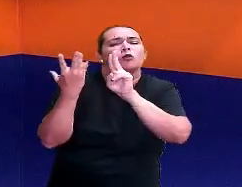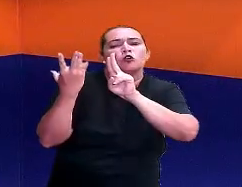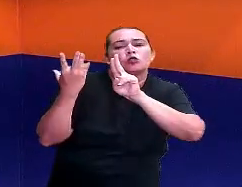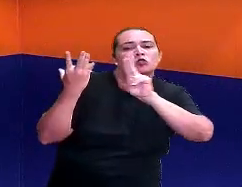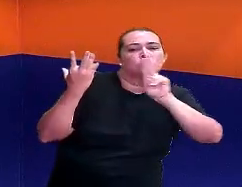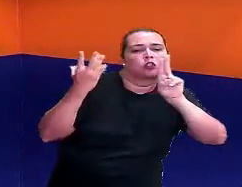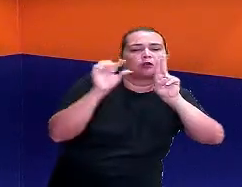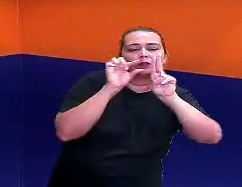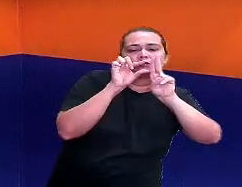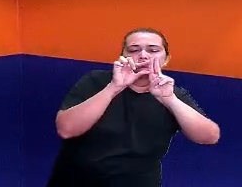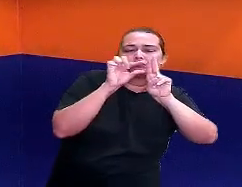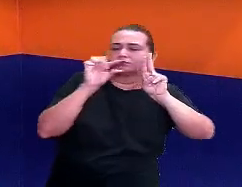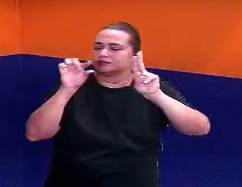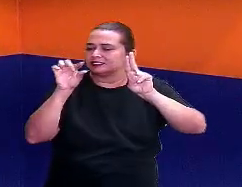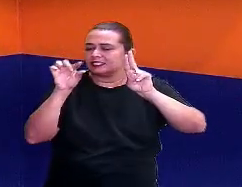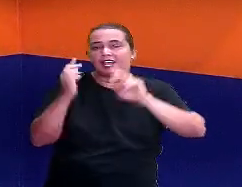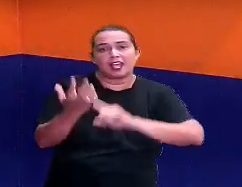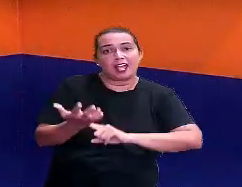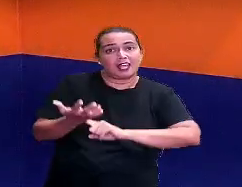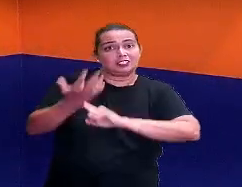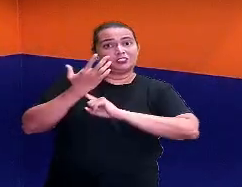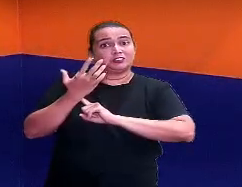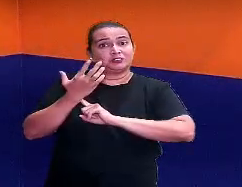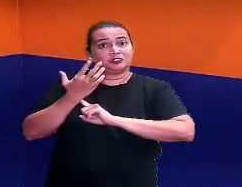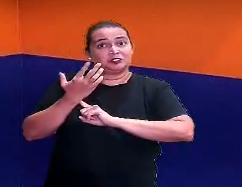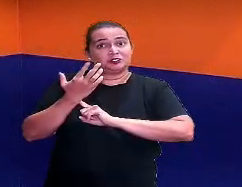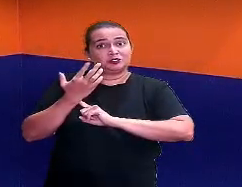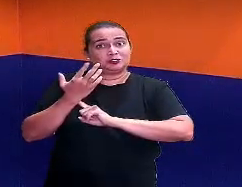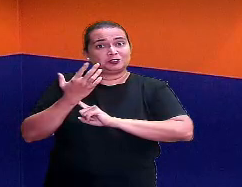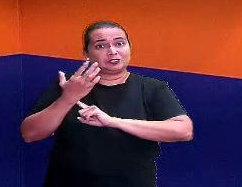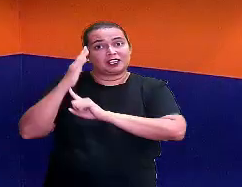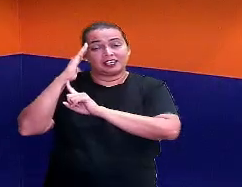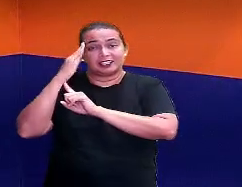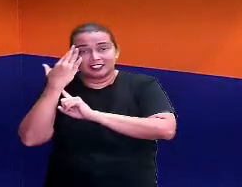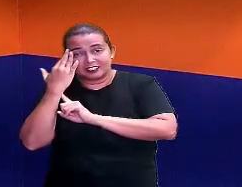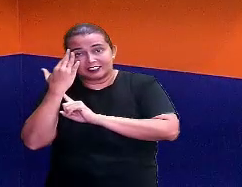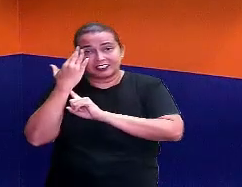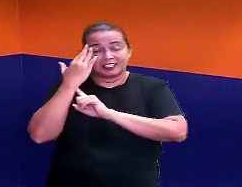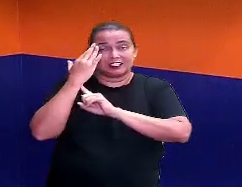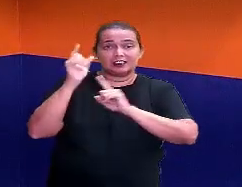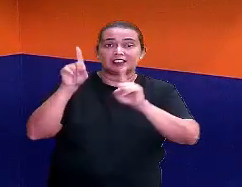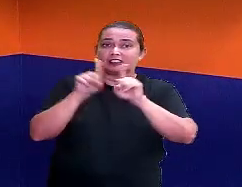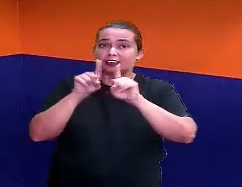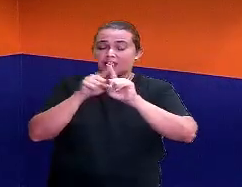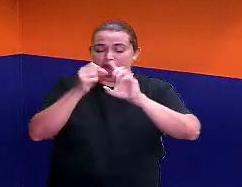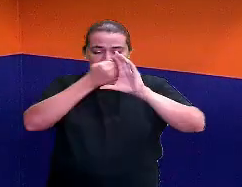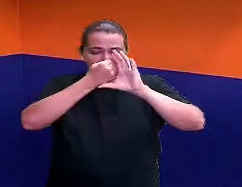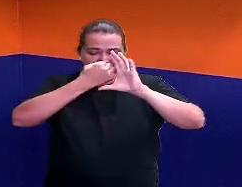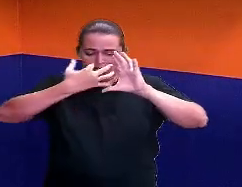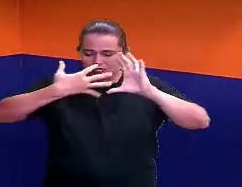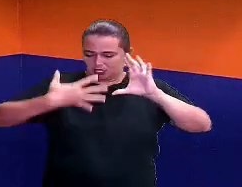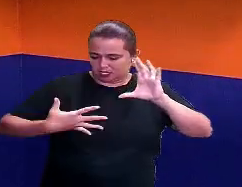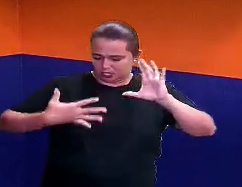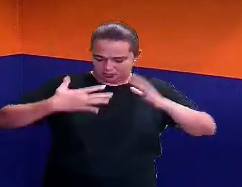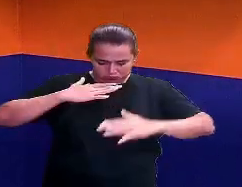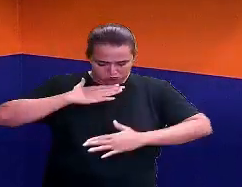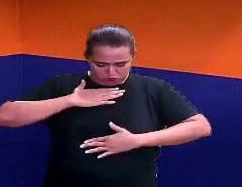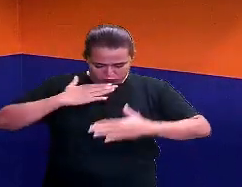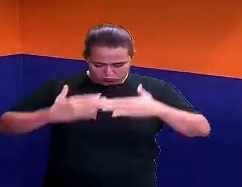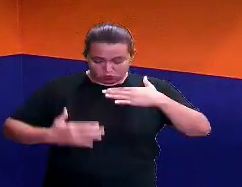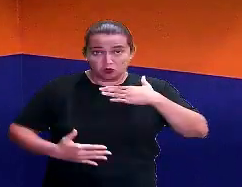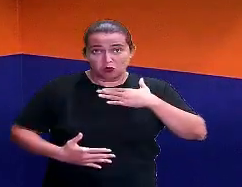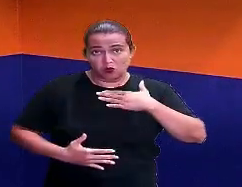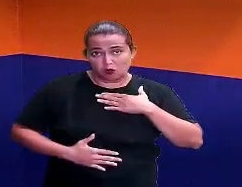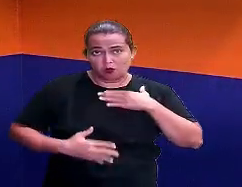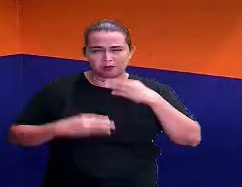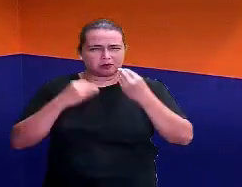ajudam a saber mais sobre a nossa origem. As nossas características físicas, as partezinhas do nosso corpo e até as nossas